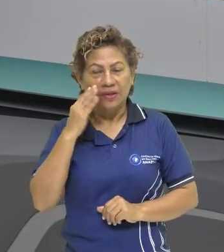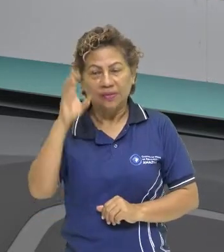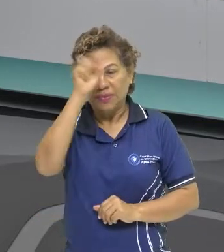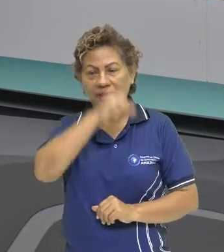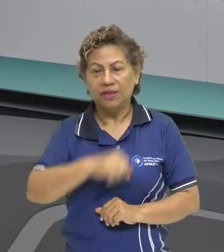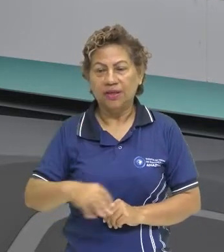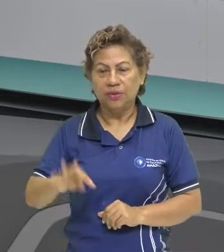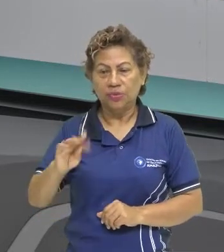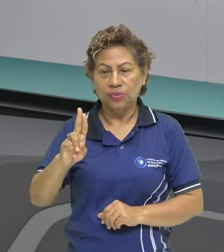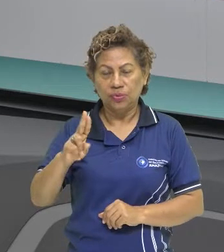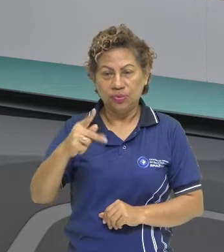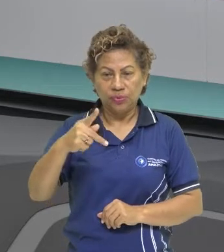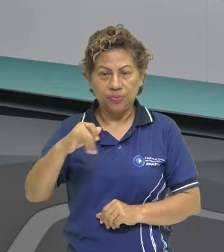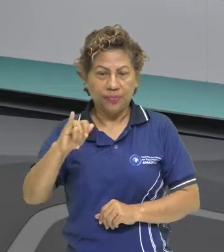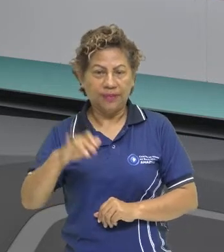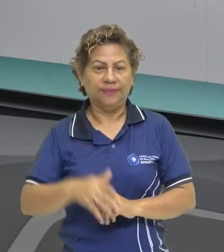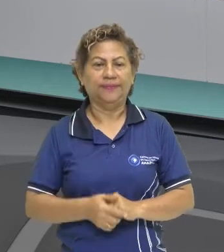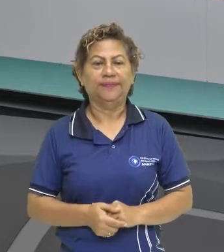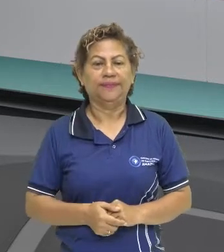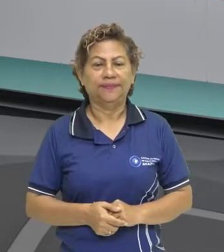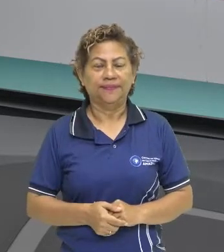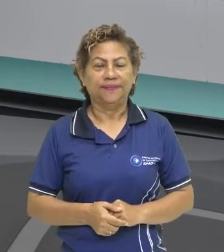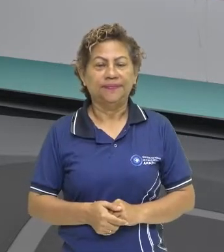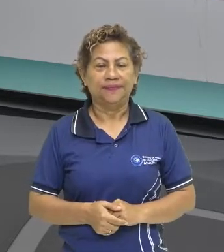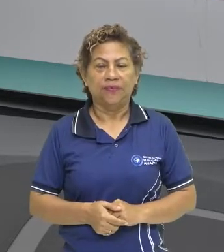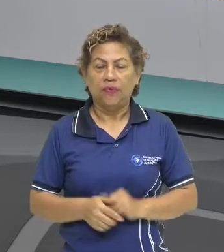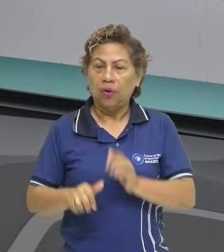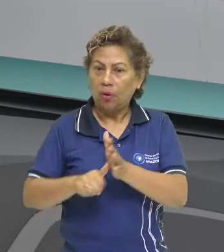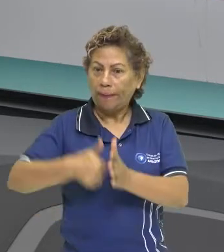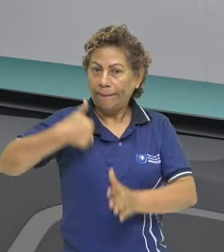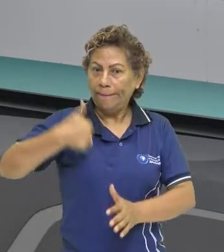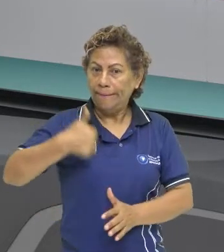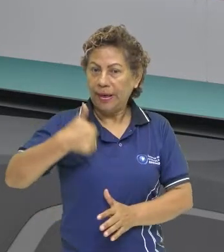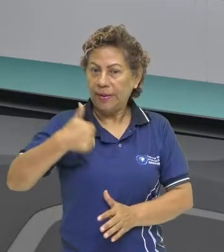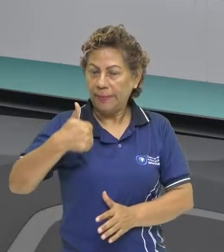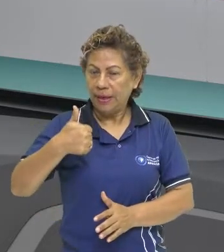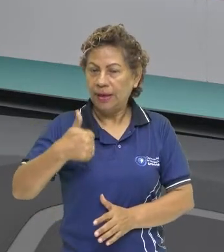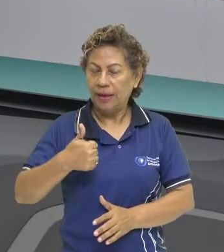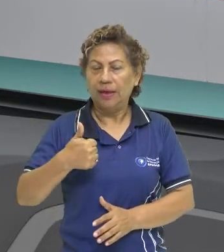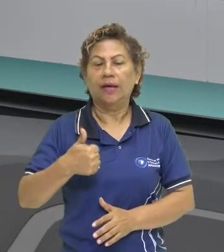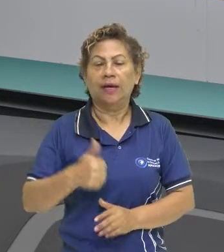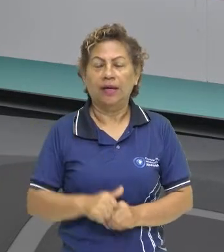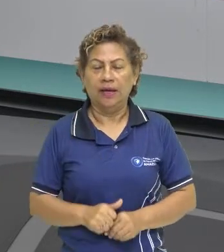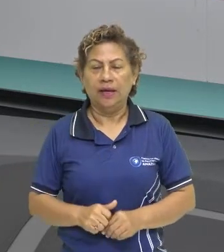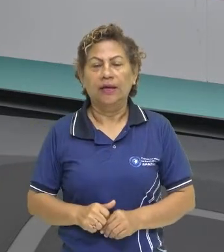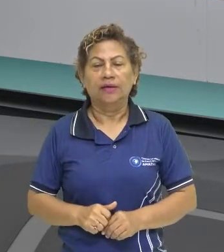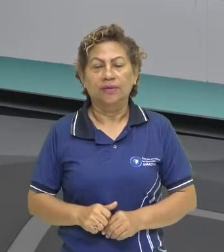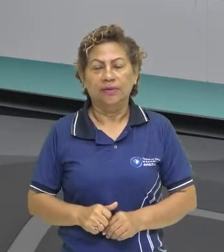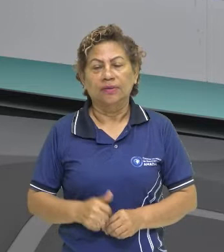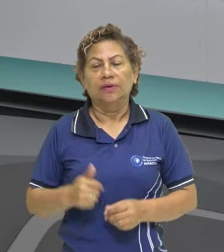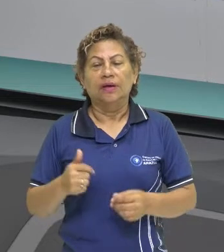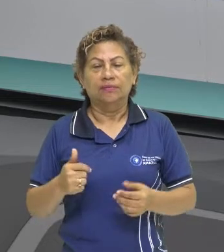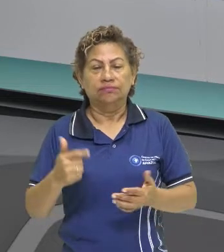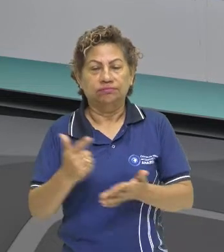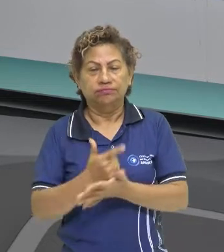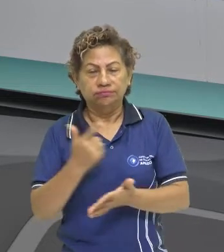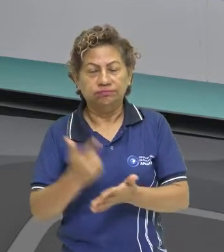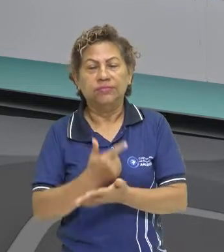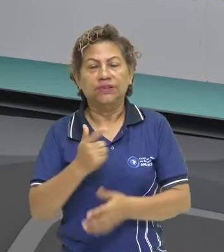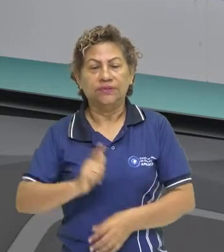competência deste homem. Então, foi o primeiro livro de gramática do idioma tupi-guarani, em